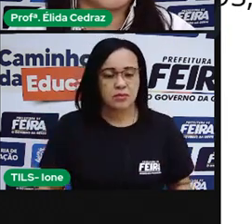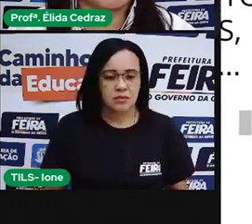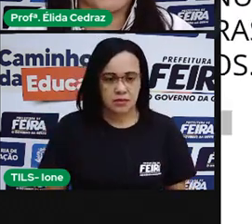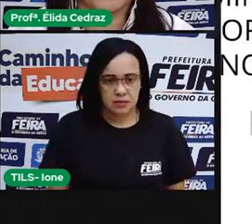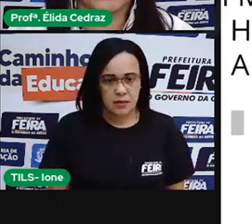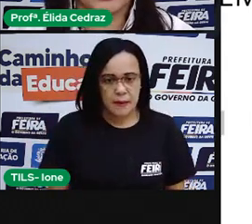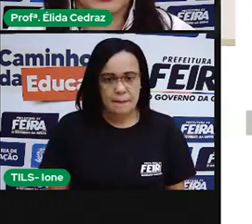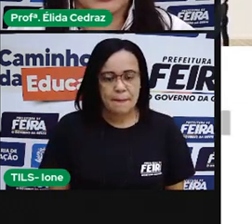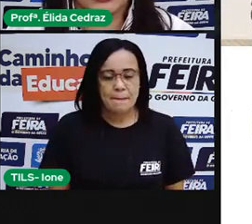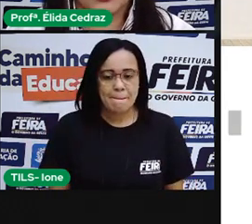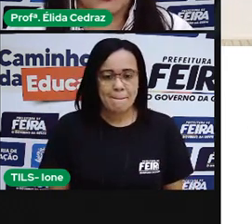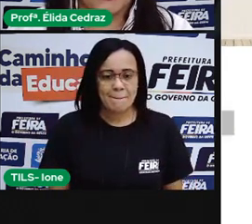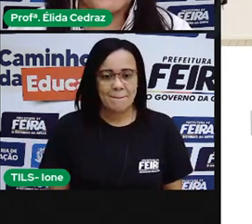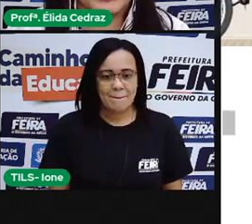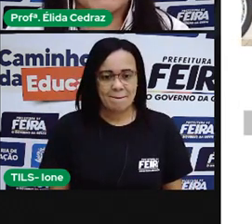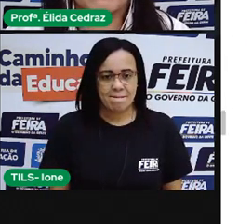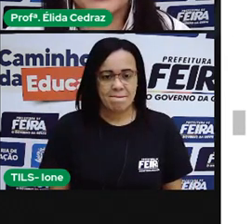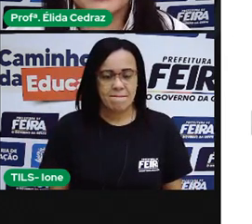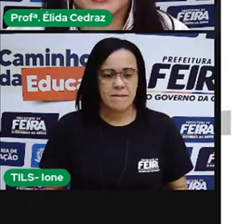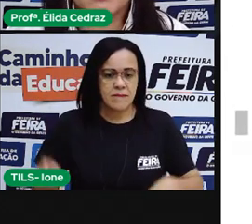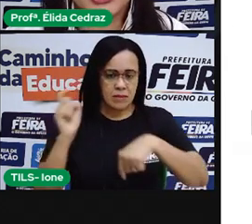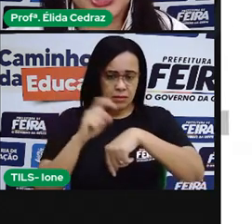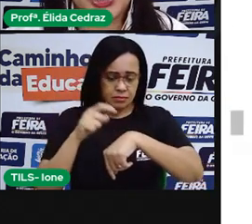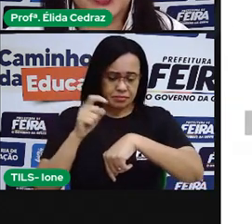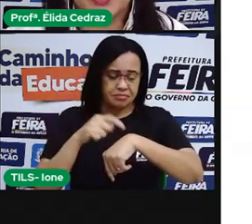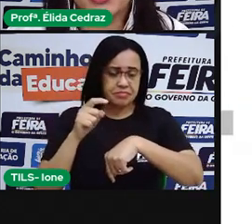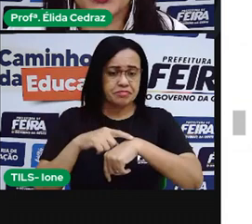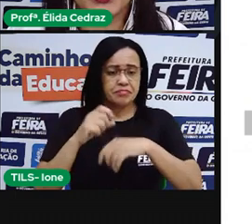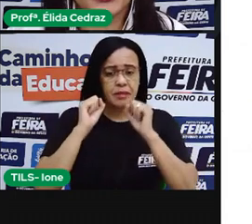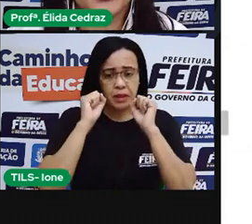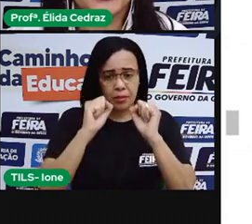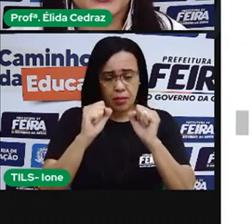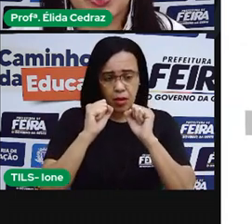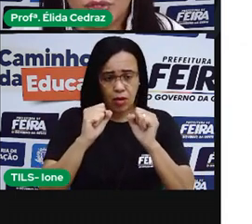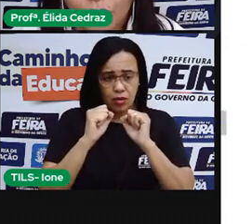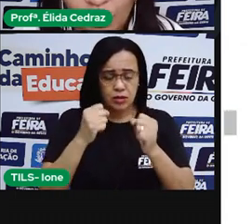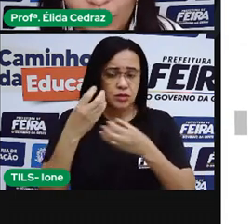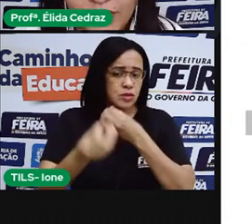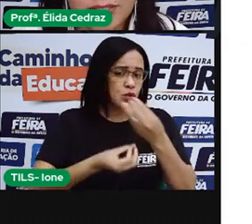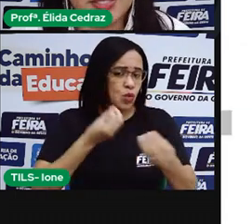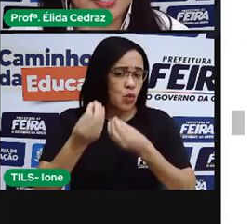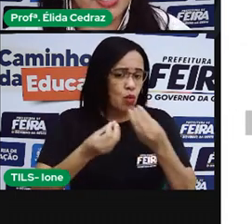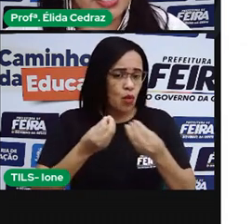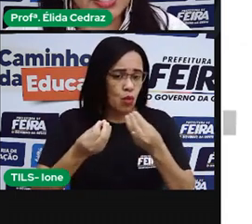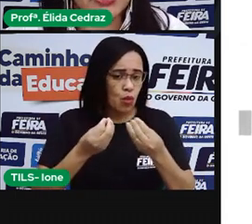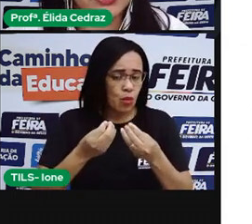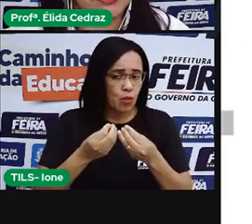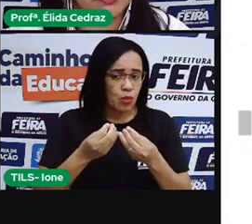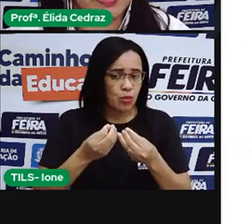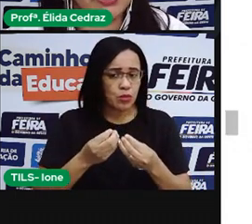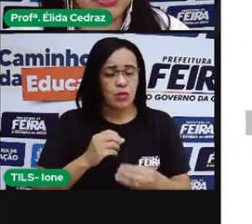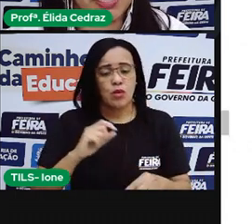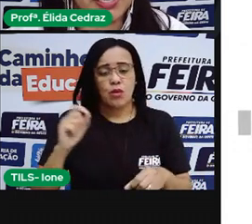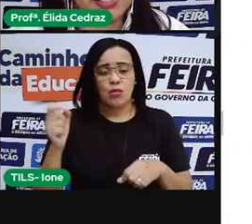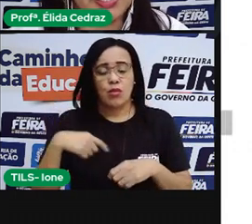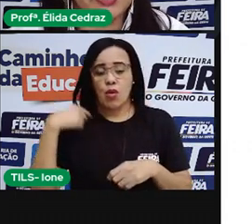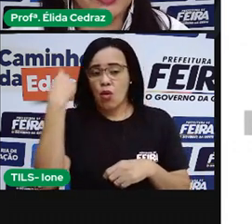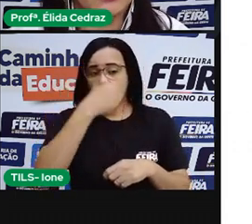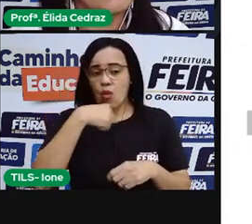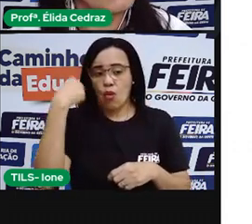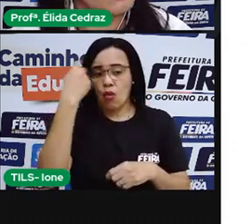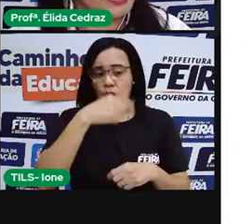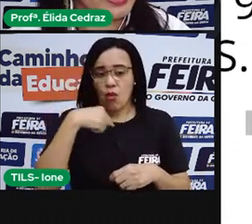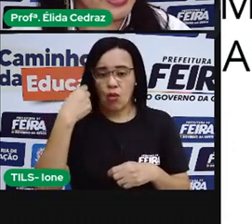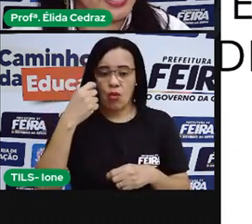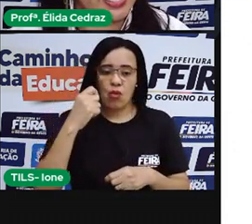Pronto. O tempo pode ser medido em minutos, horas e anos? Falso ou verdadeiro?